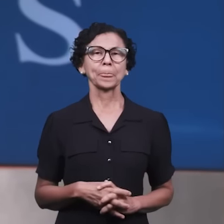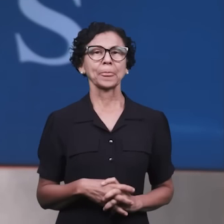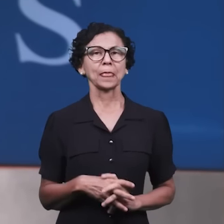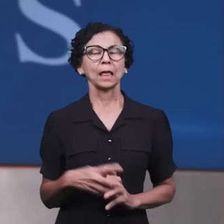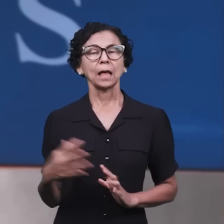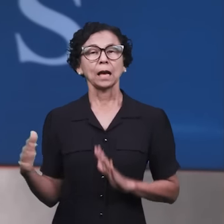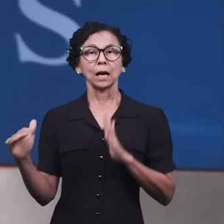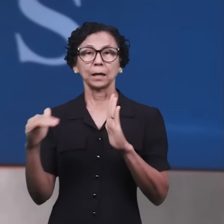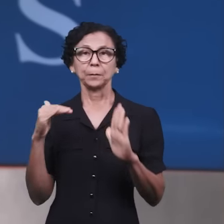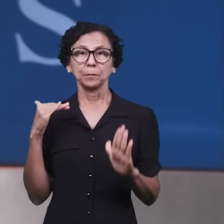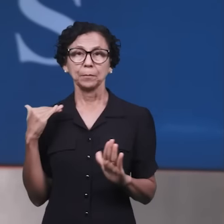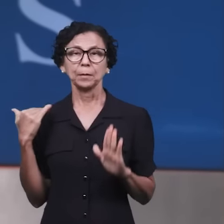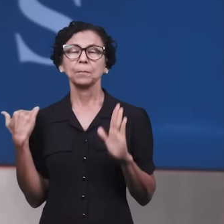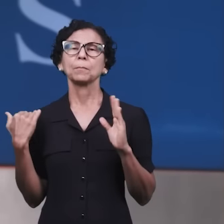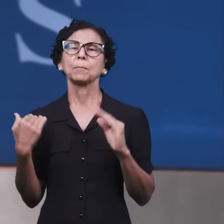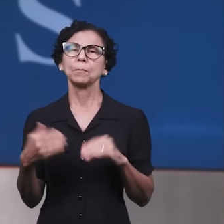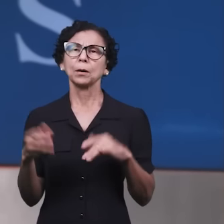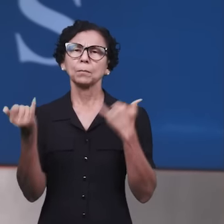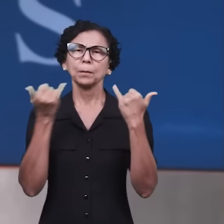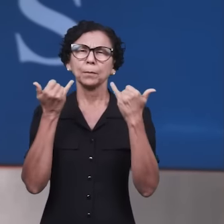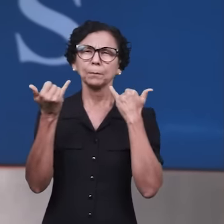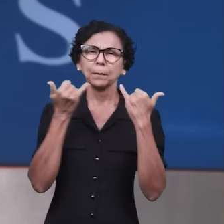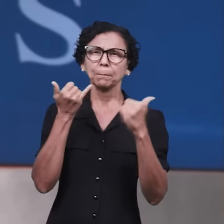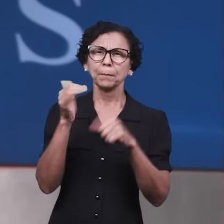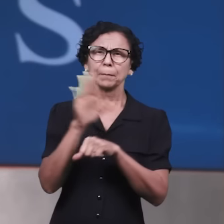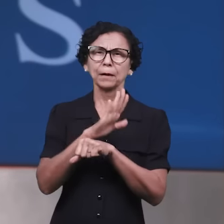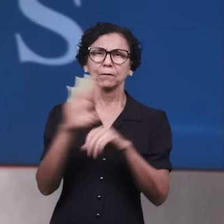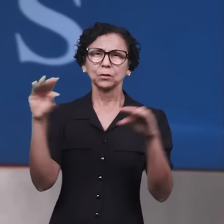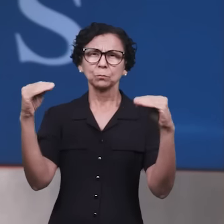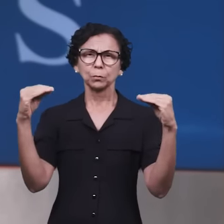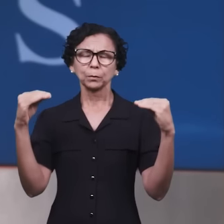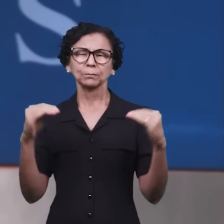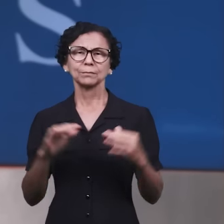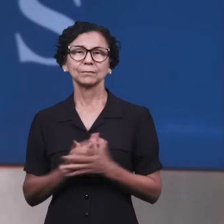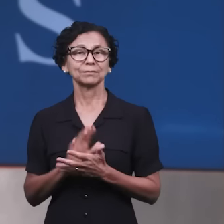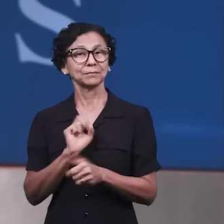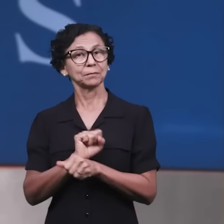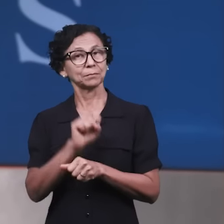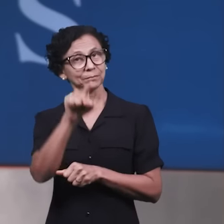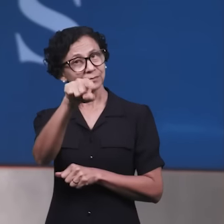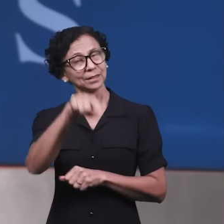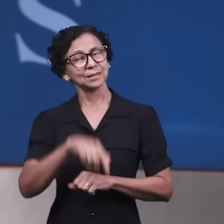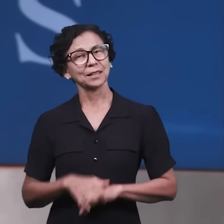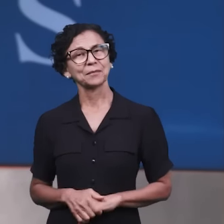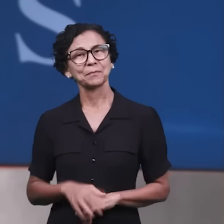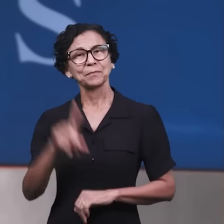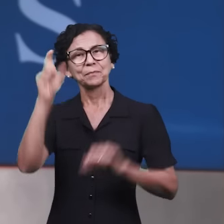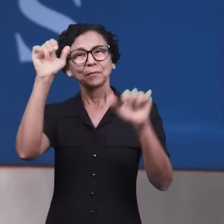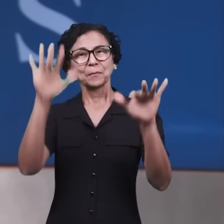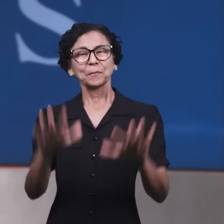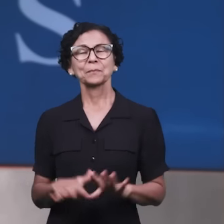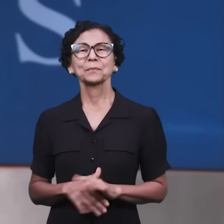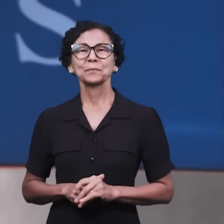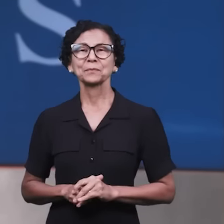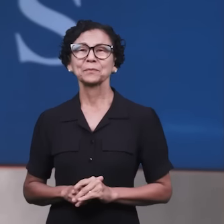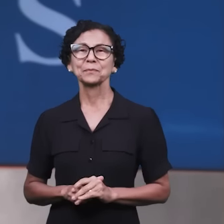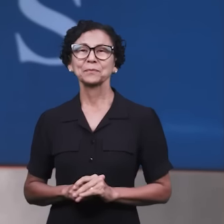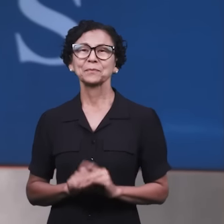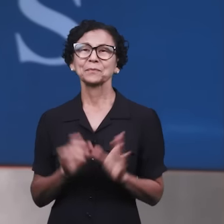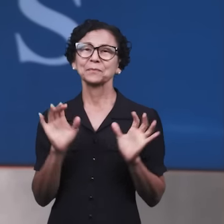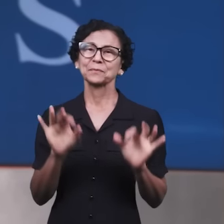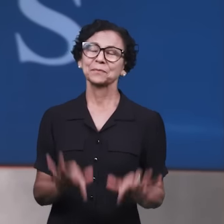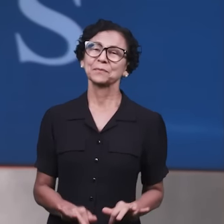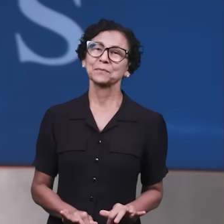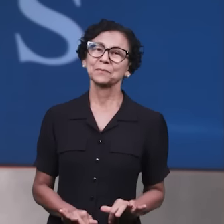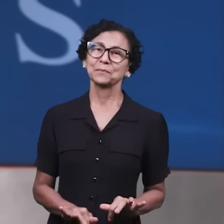Esse é o nosso e-mail. Você pode mandar as notícias, os vídeos, e nós estamos aqui aguardando você. Deus abençoe, estamos ficando por aqui.